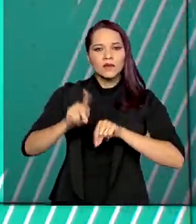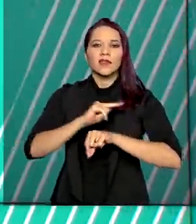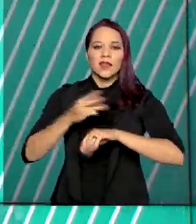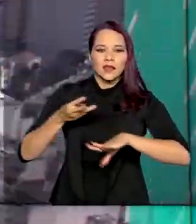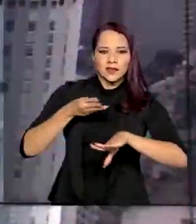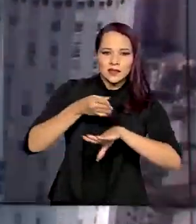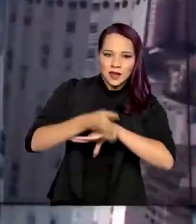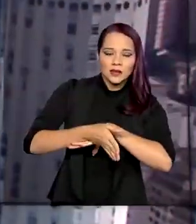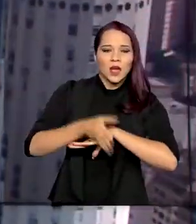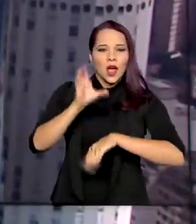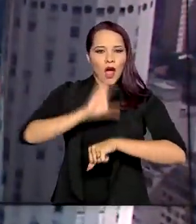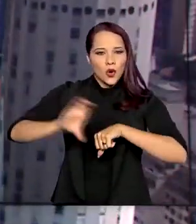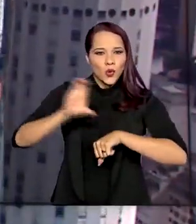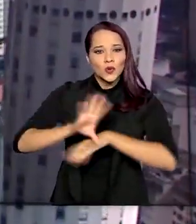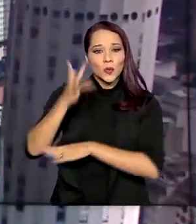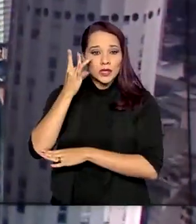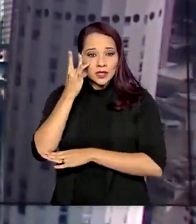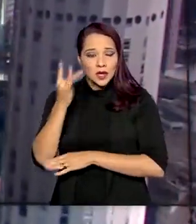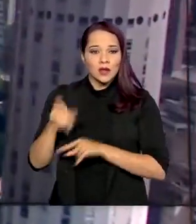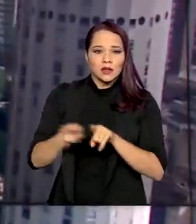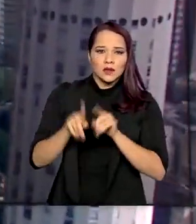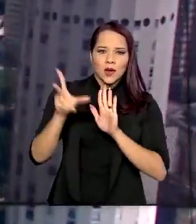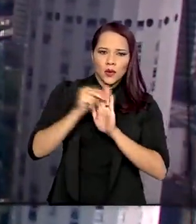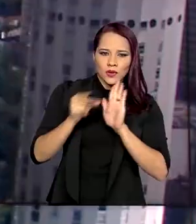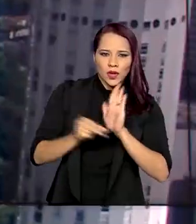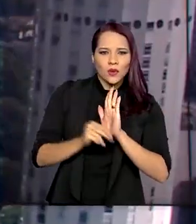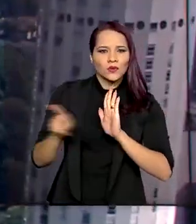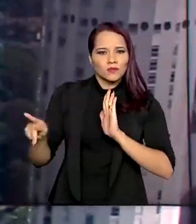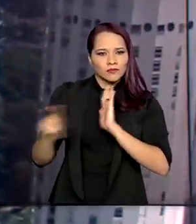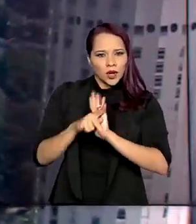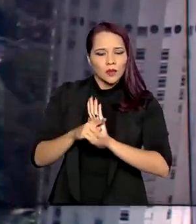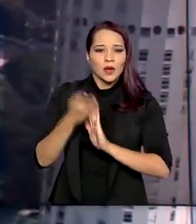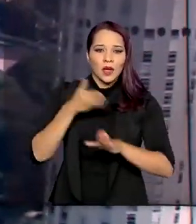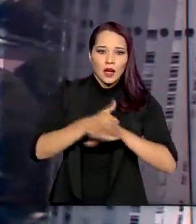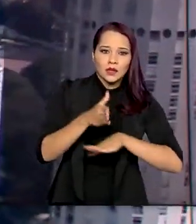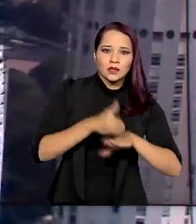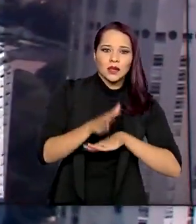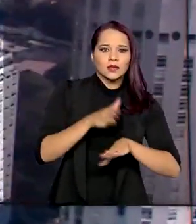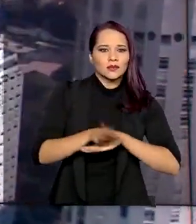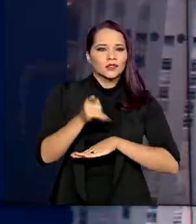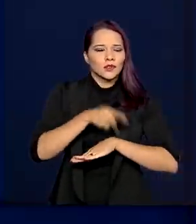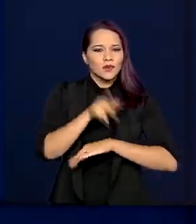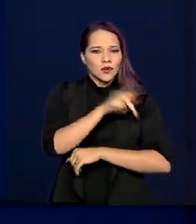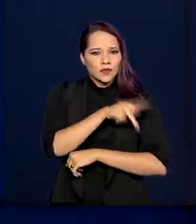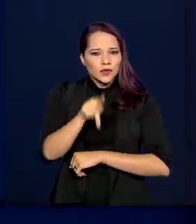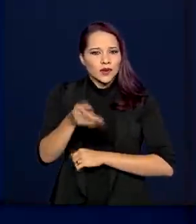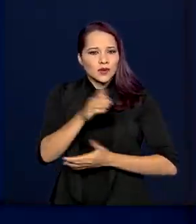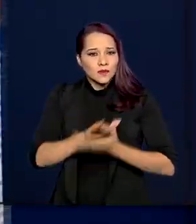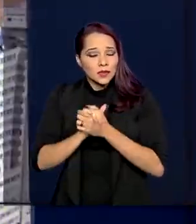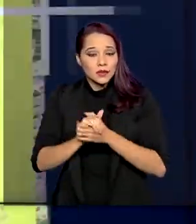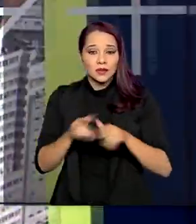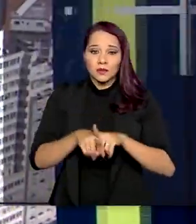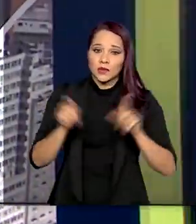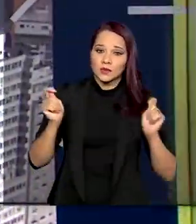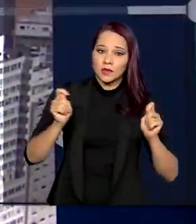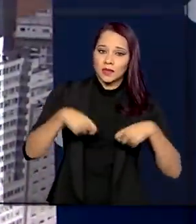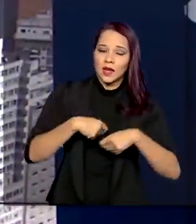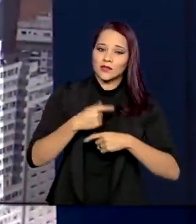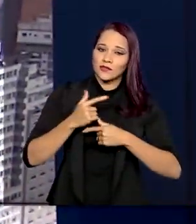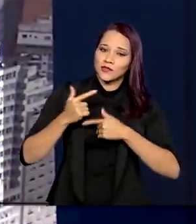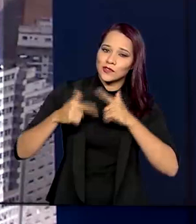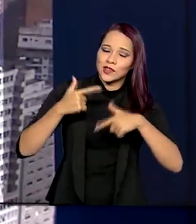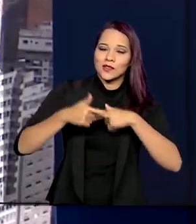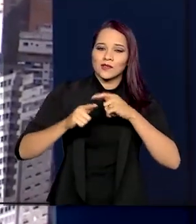acesso a workshops presenciais, conteúdos direcionados, acesso à rede de mentores e parceiros, além da possibilidade de